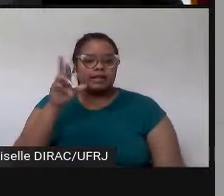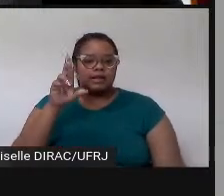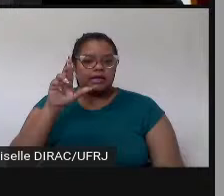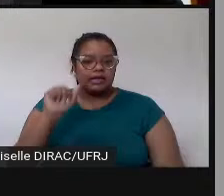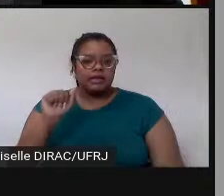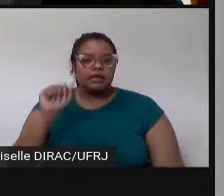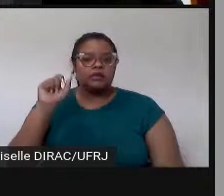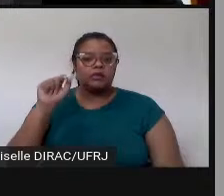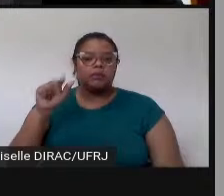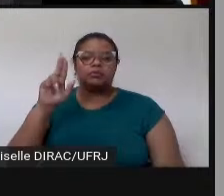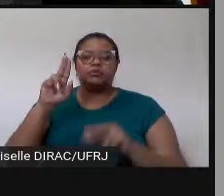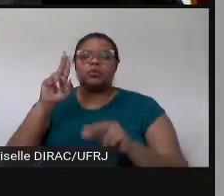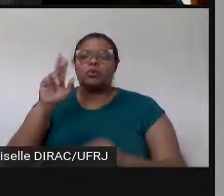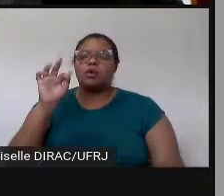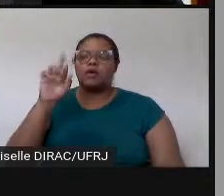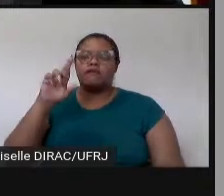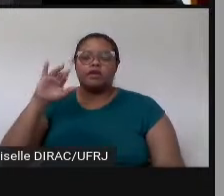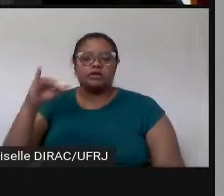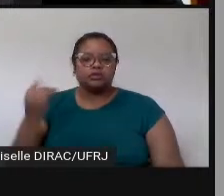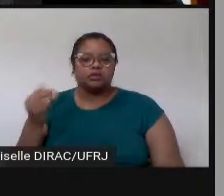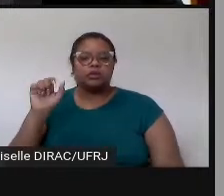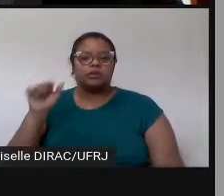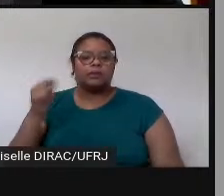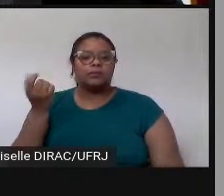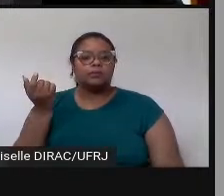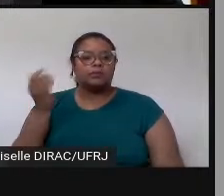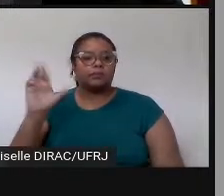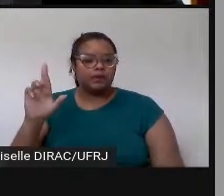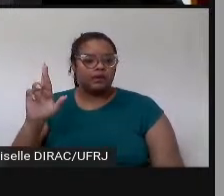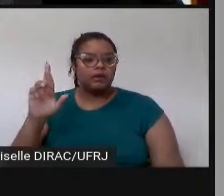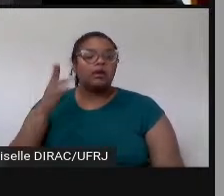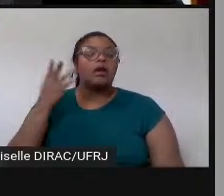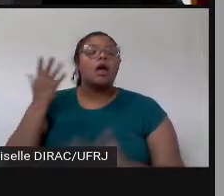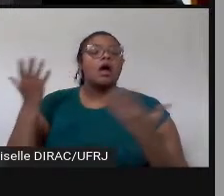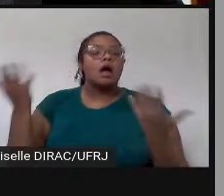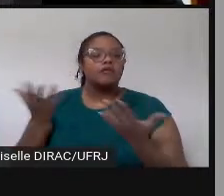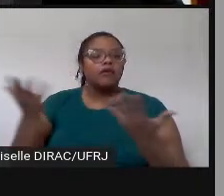um e-mail para todos os alunos da pós,